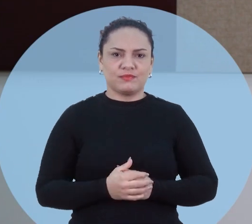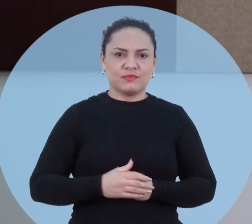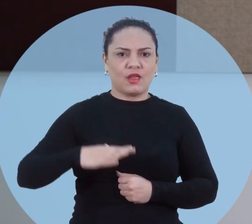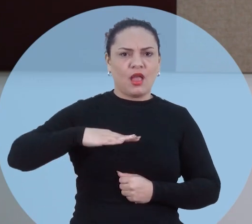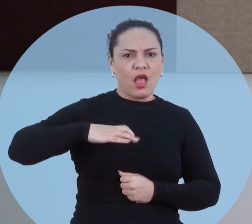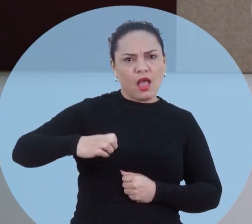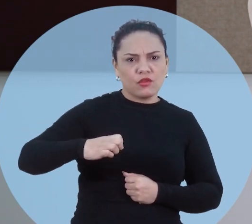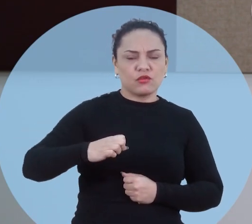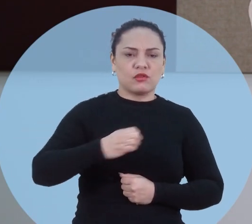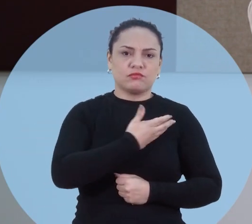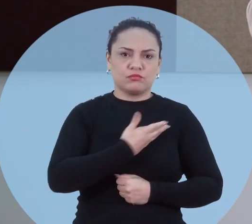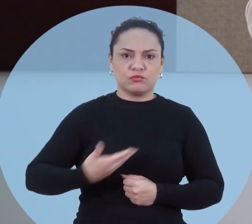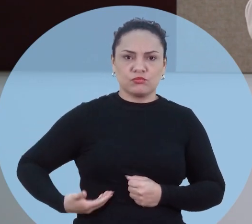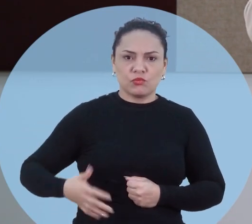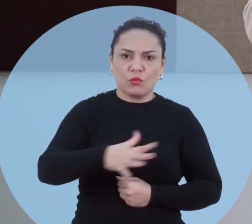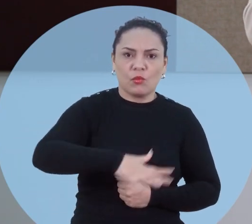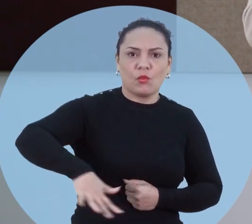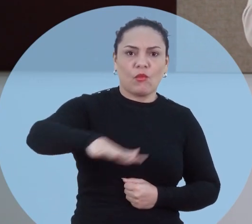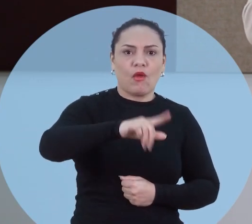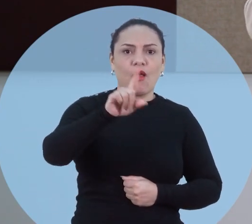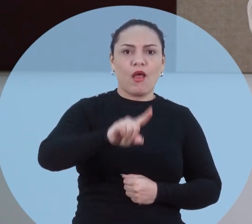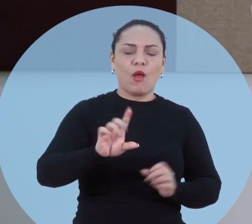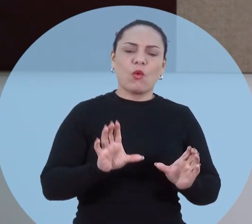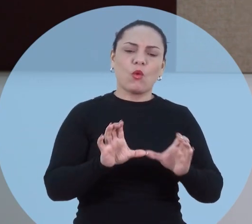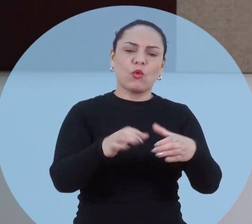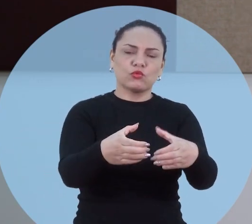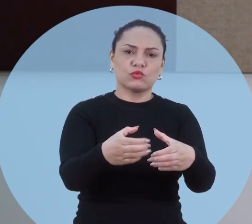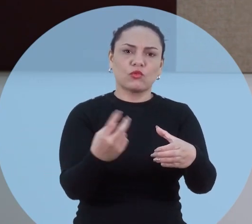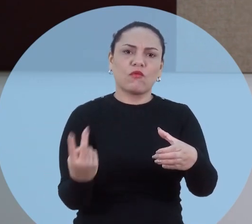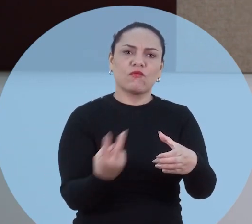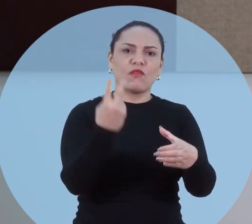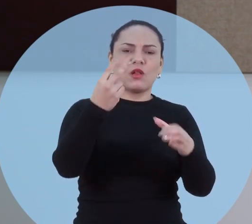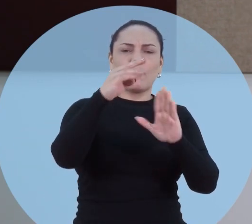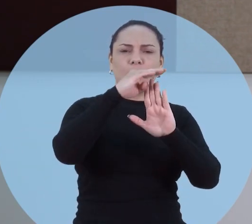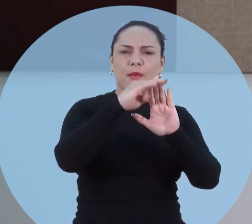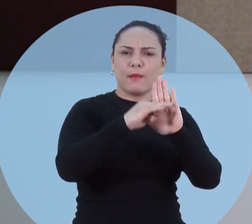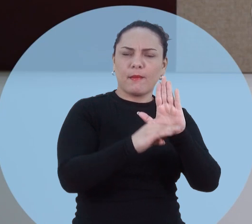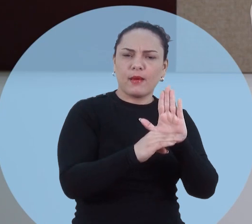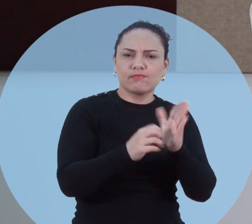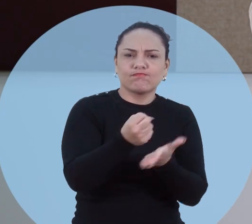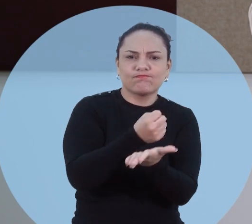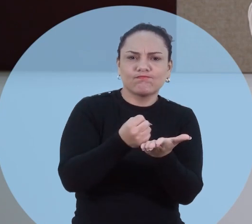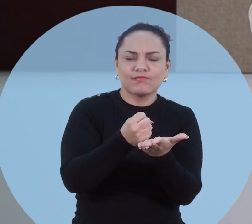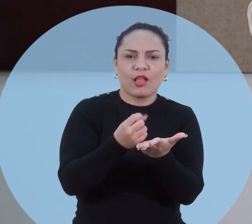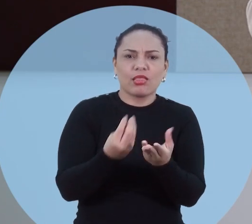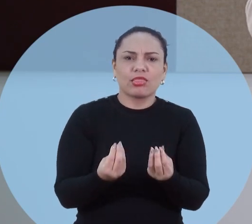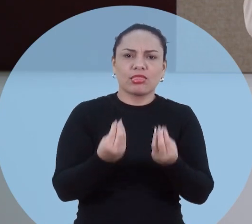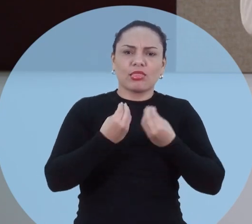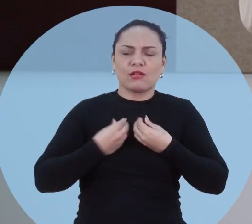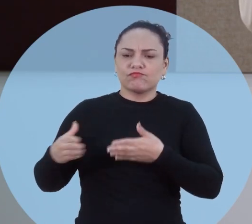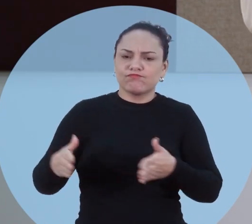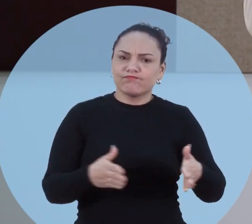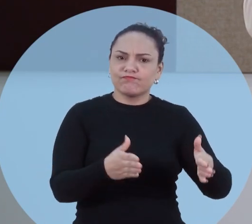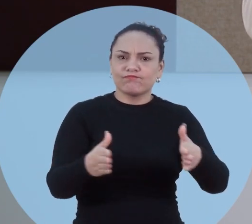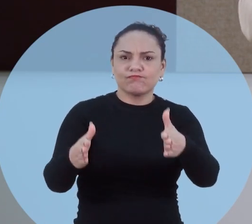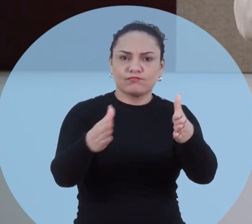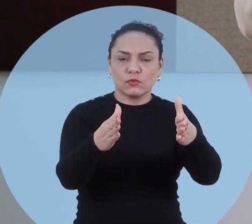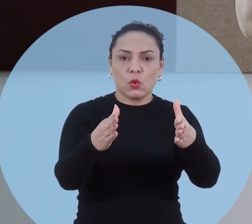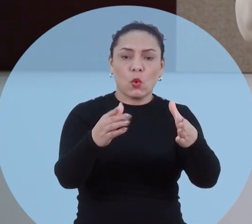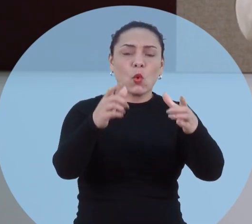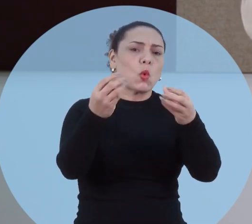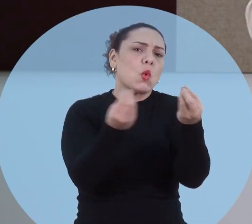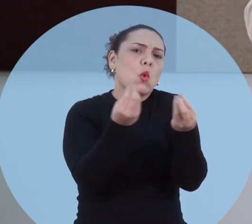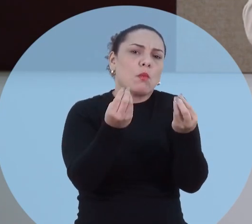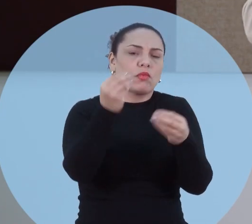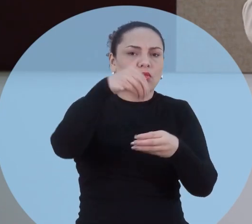privados. A ética pública, portanto, pode ser considerada como um conjunto de valores e princípios que norteiam e